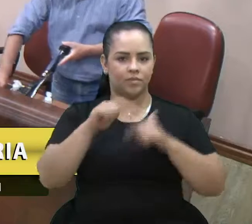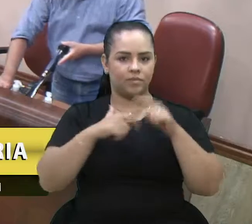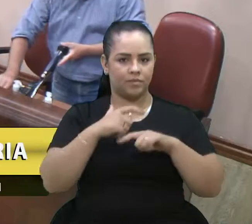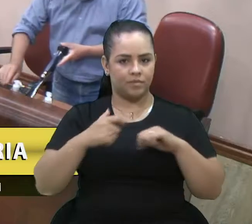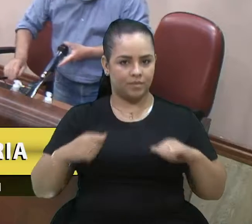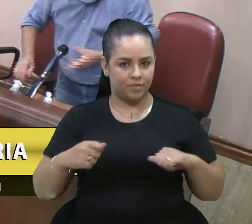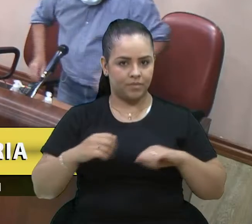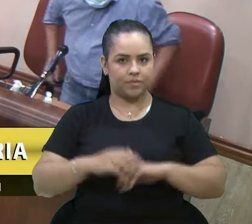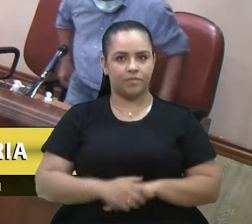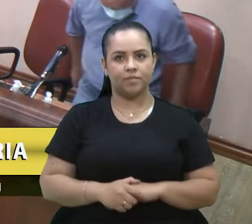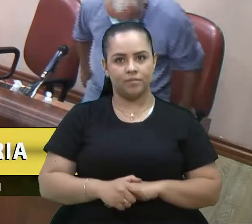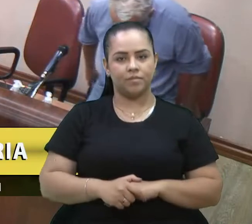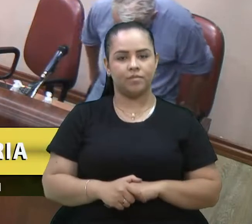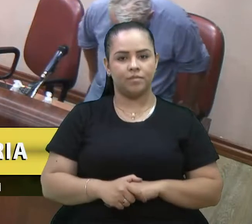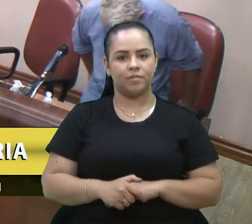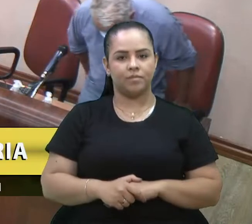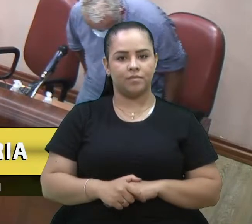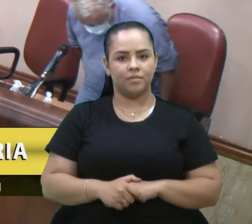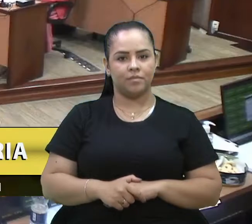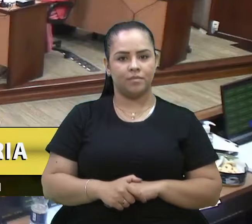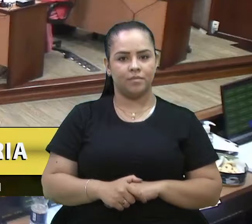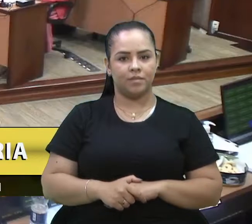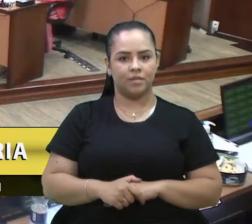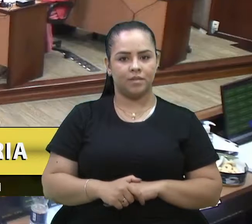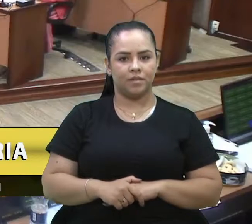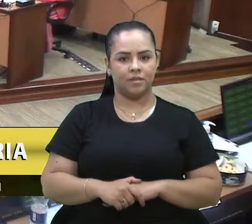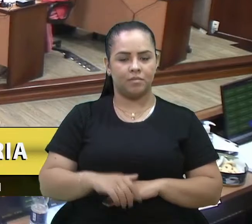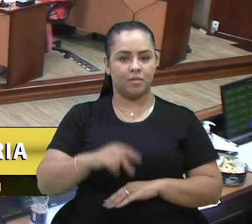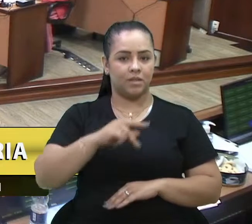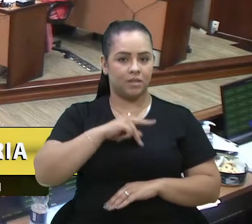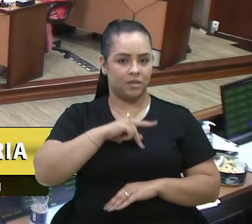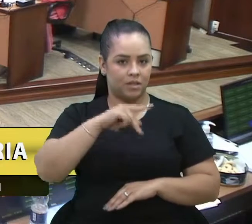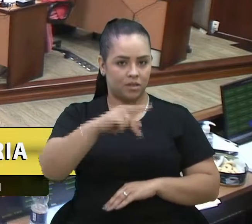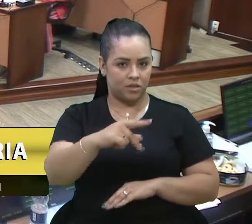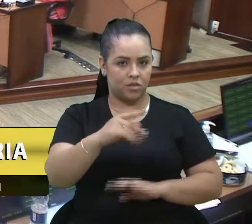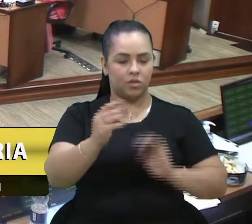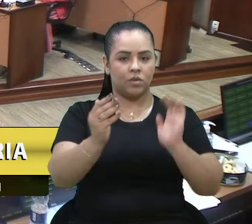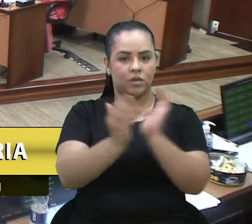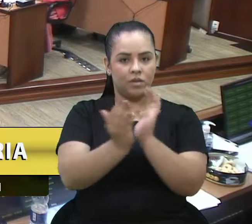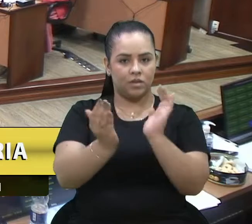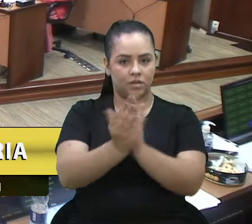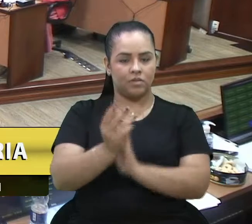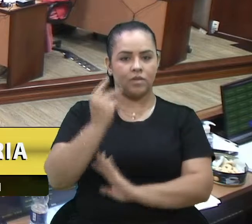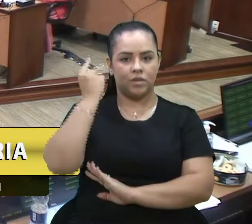Pablo, senhor presidente, senhoras e senhores vereadores,